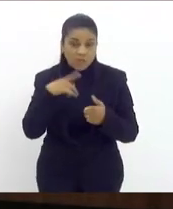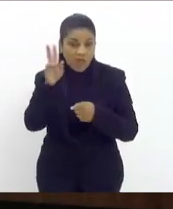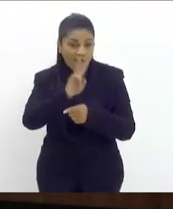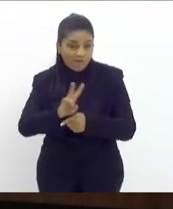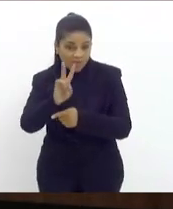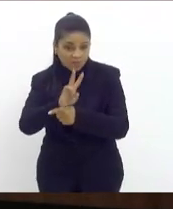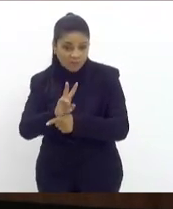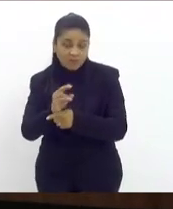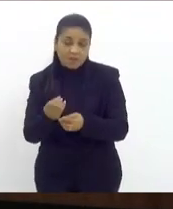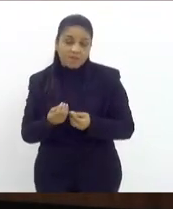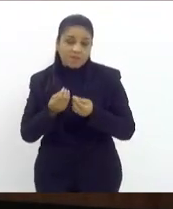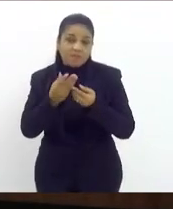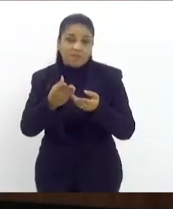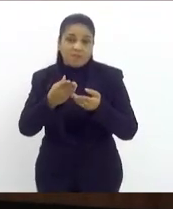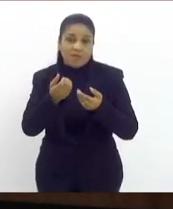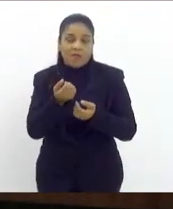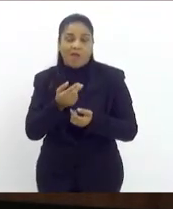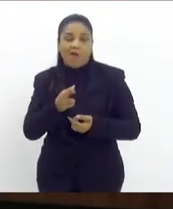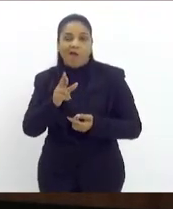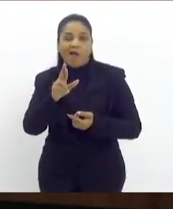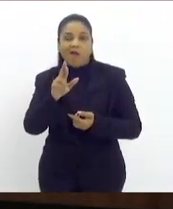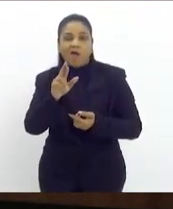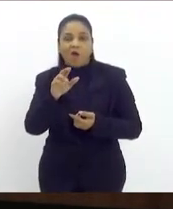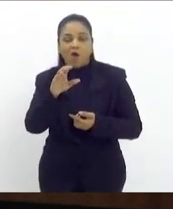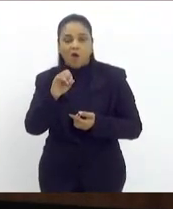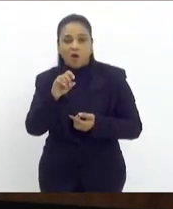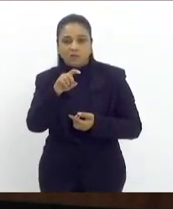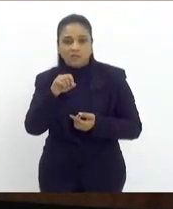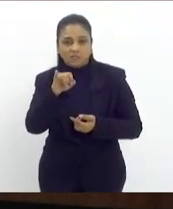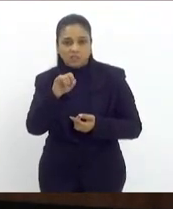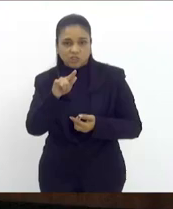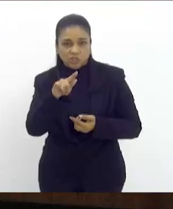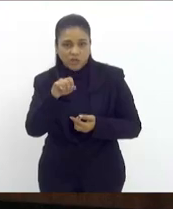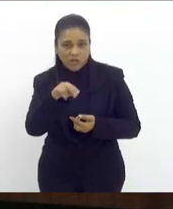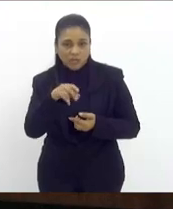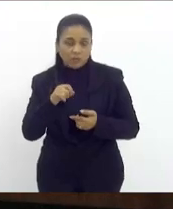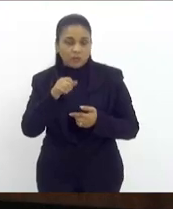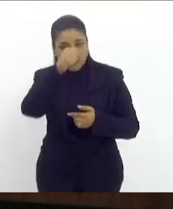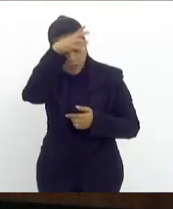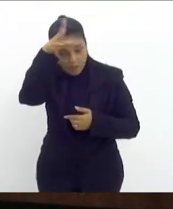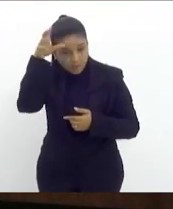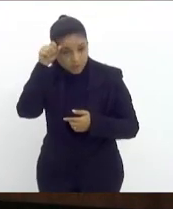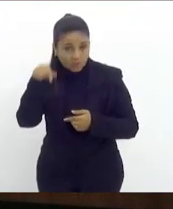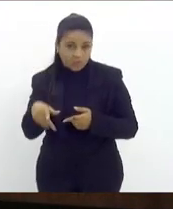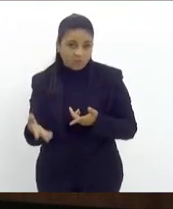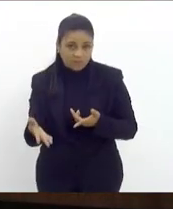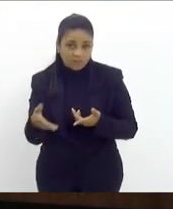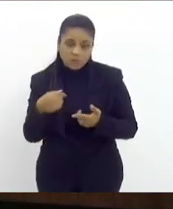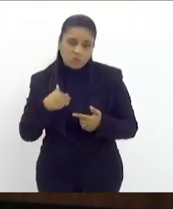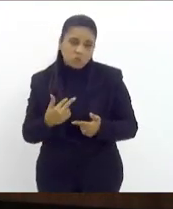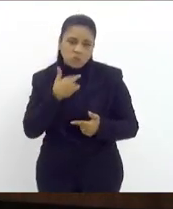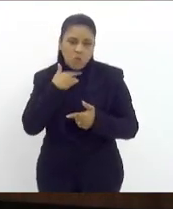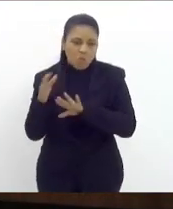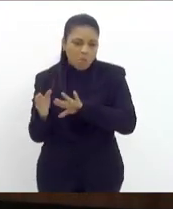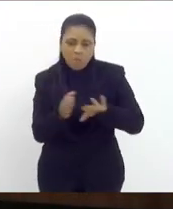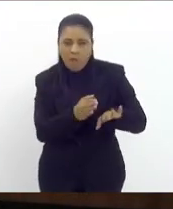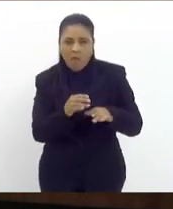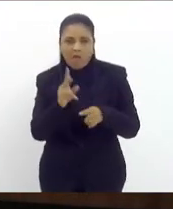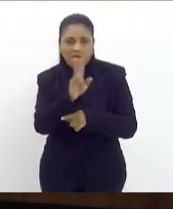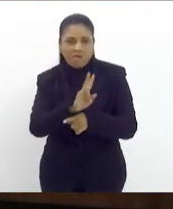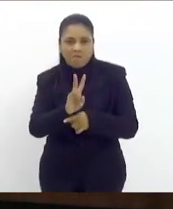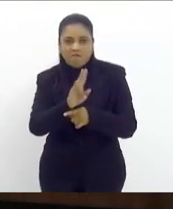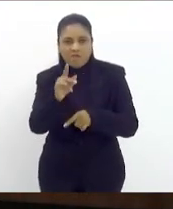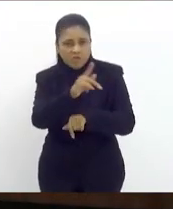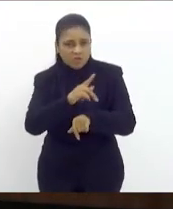oxigênio para o Amazonas durante a pandemia e não tendo cabimento isolar esse país não faz o menor cabimento